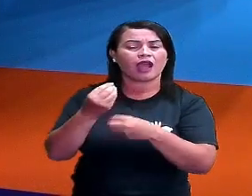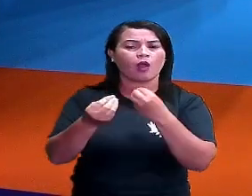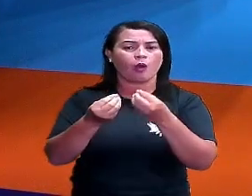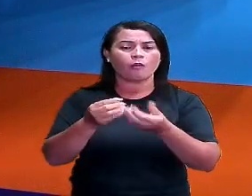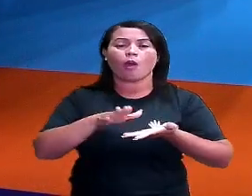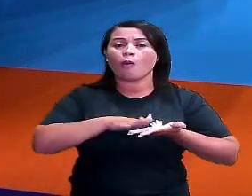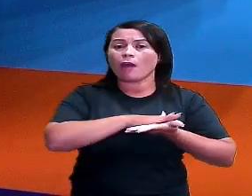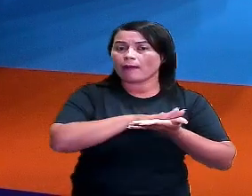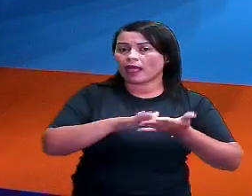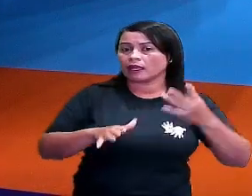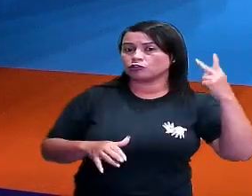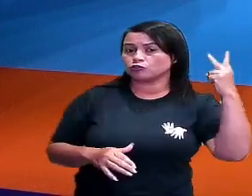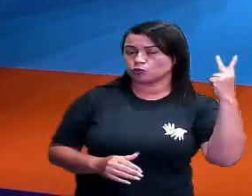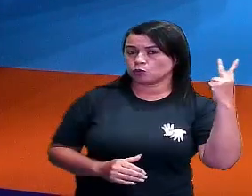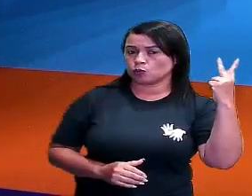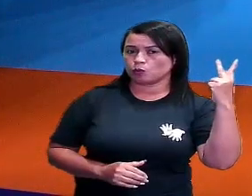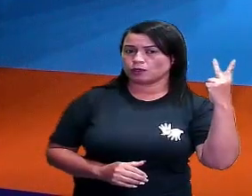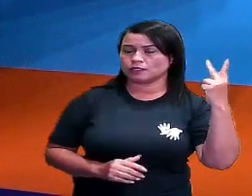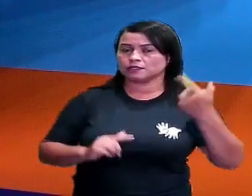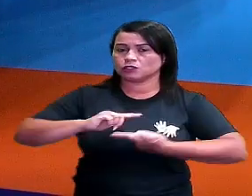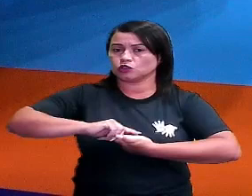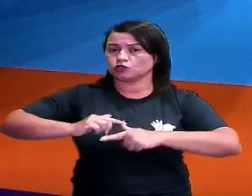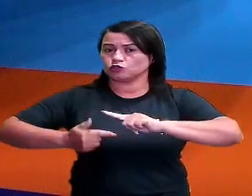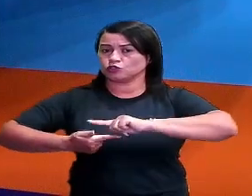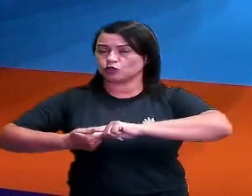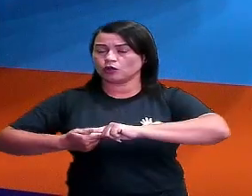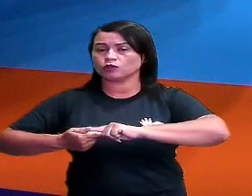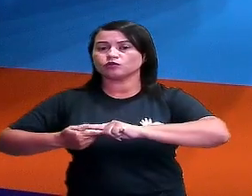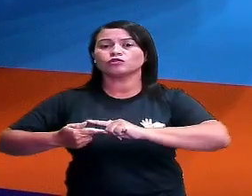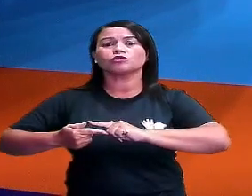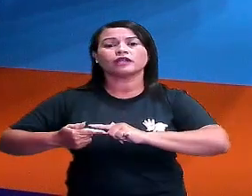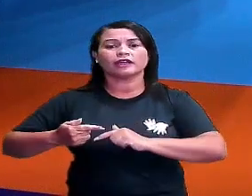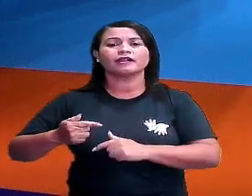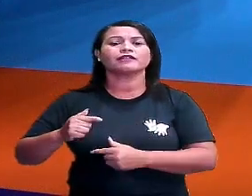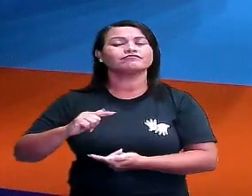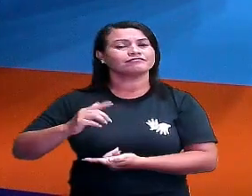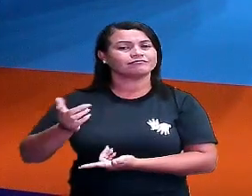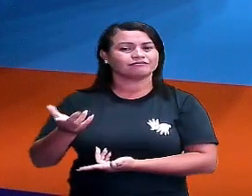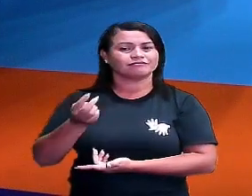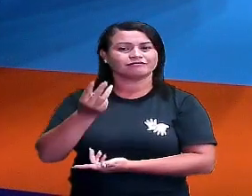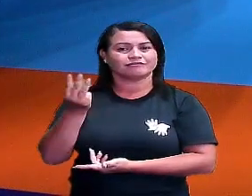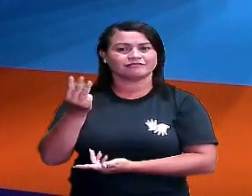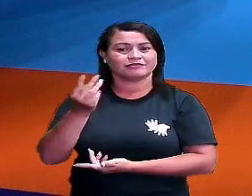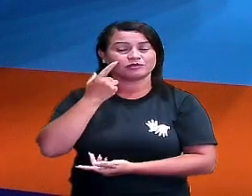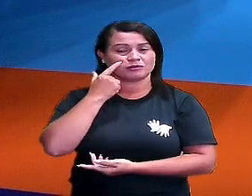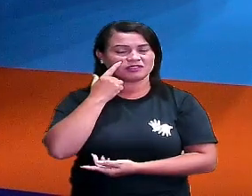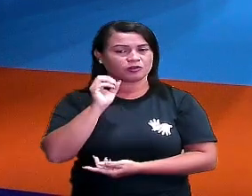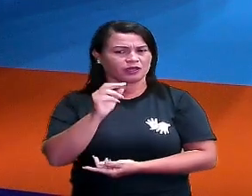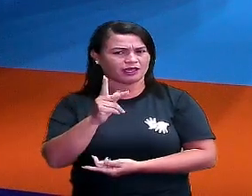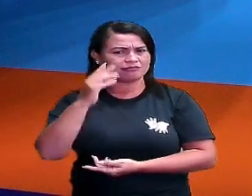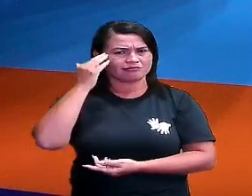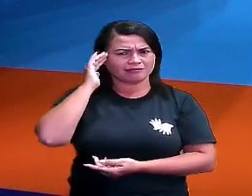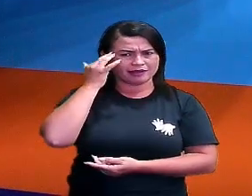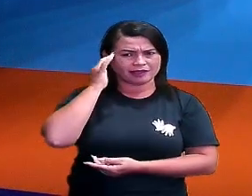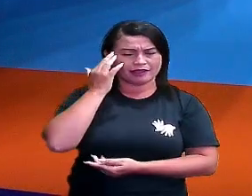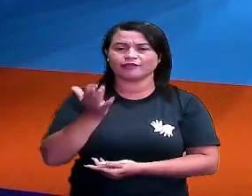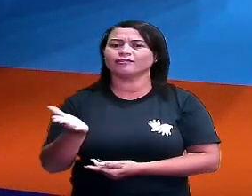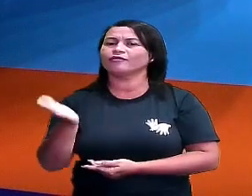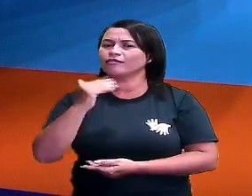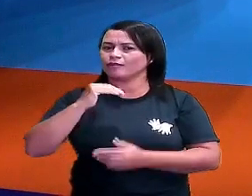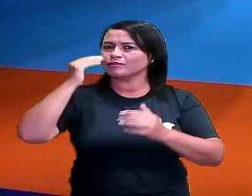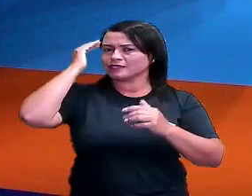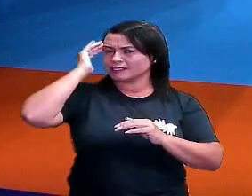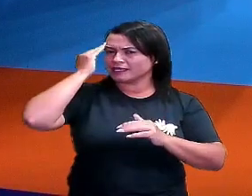figura plana, duas dimensões. Para eu identificar um sólido geométrico, três dimensões. Ok? Até aí tudo bem? Vamos